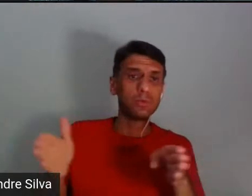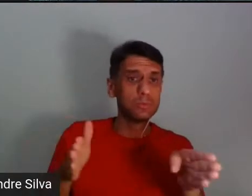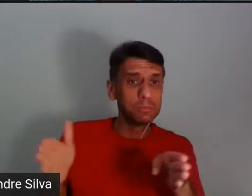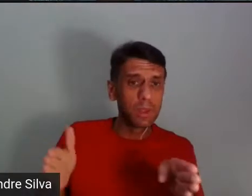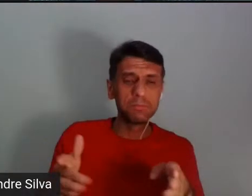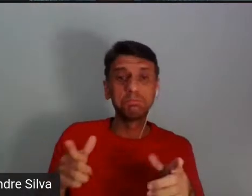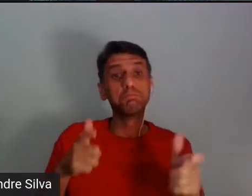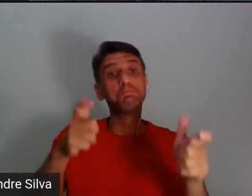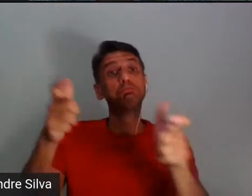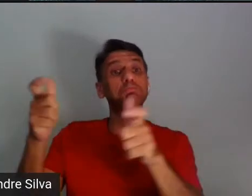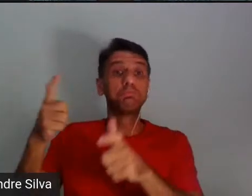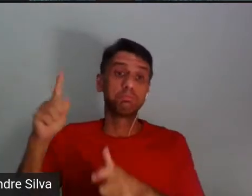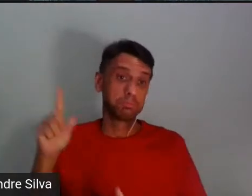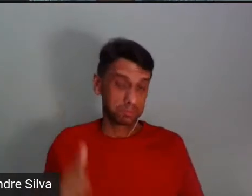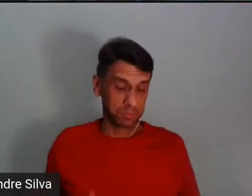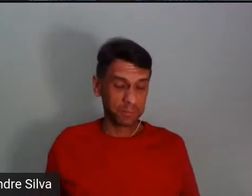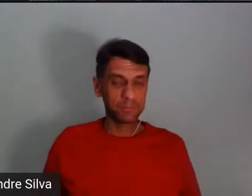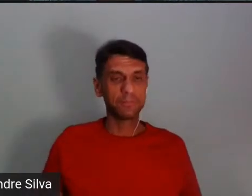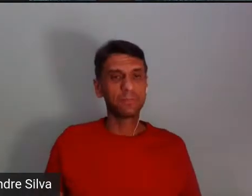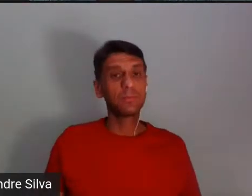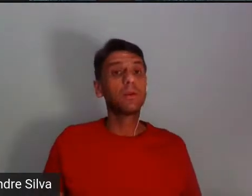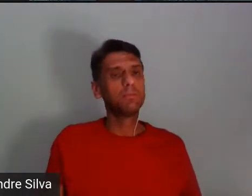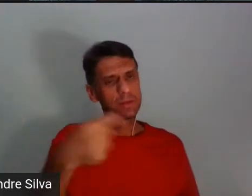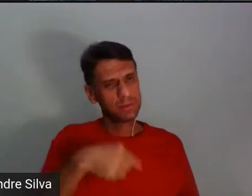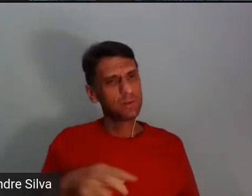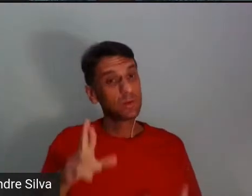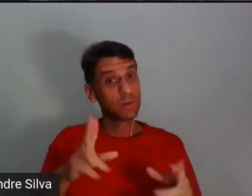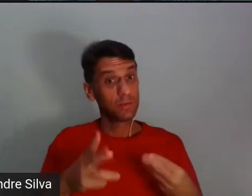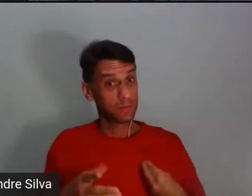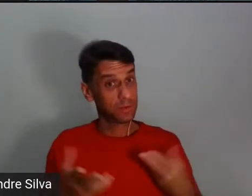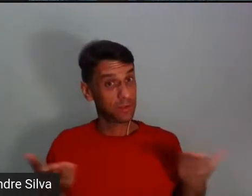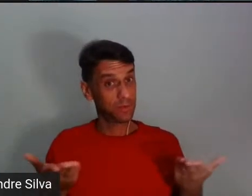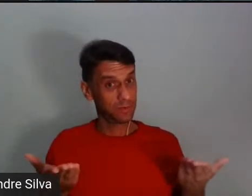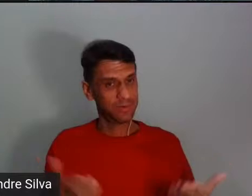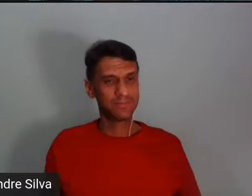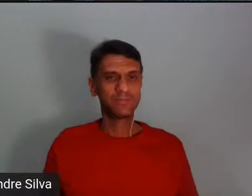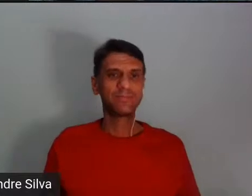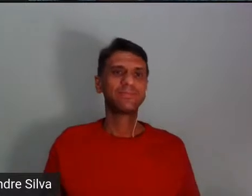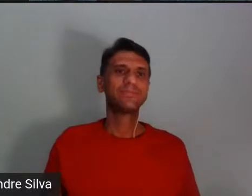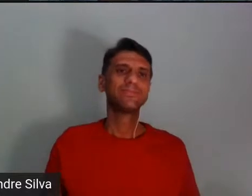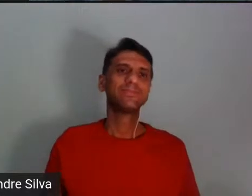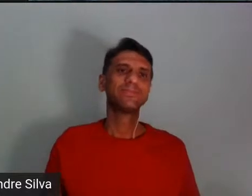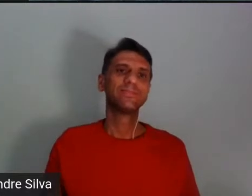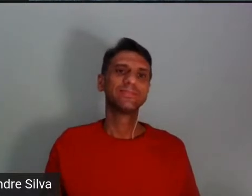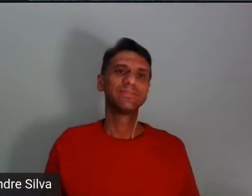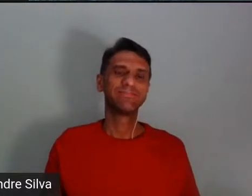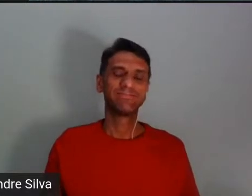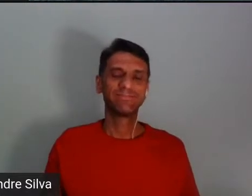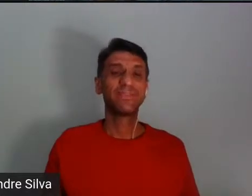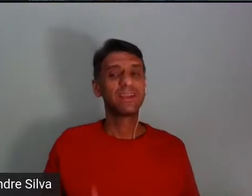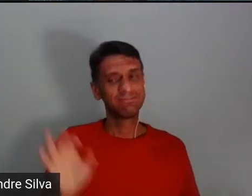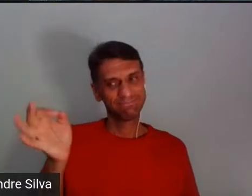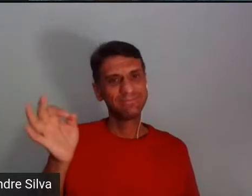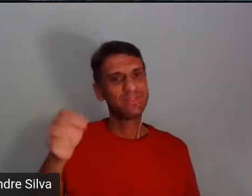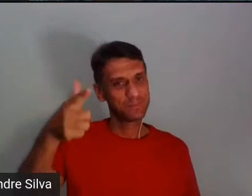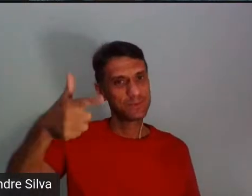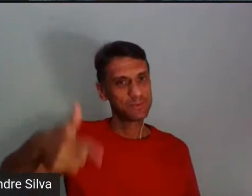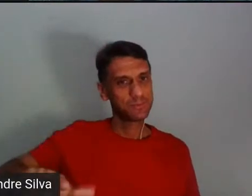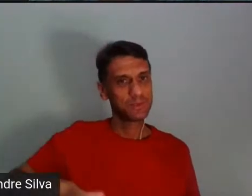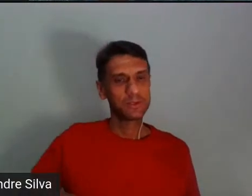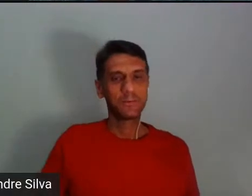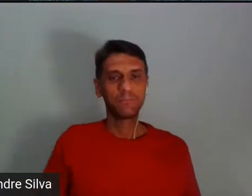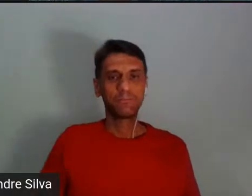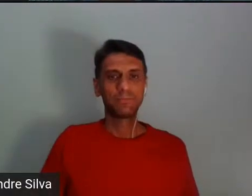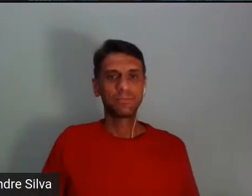mas ainda espero nesta vida. Isso aí. Agora é o momento de repetir. Então,